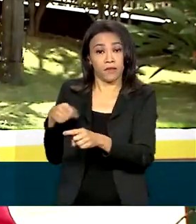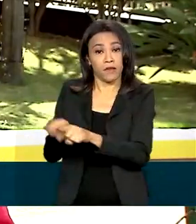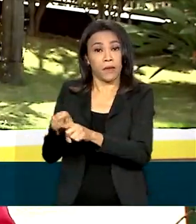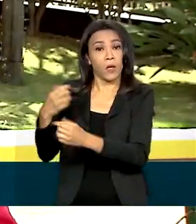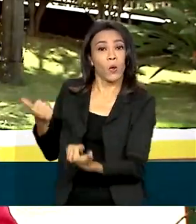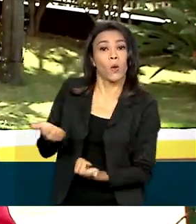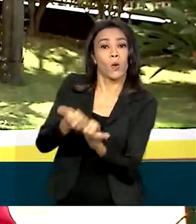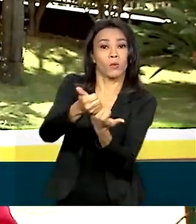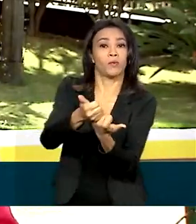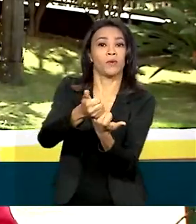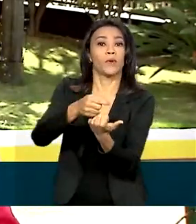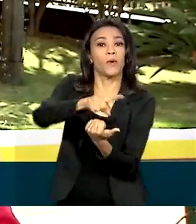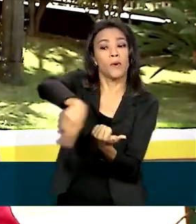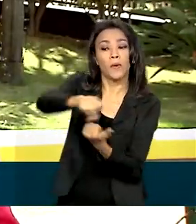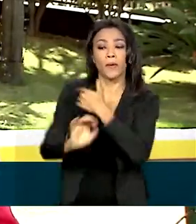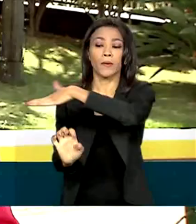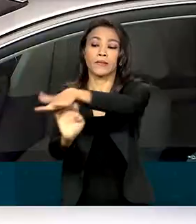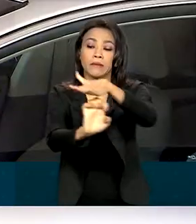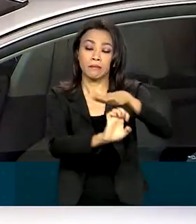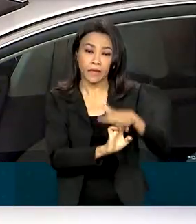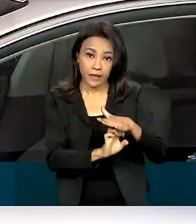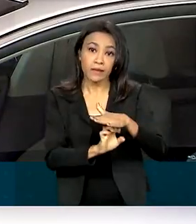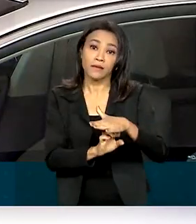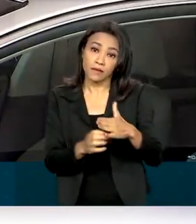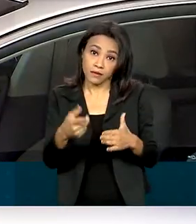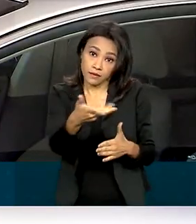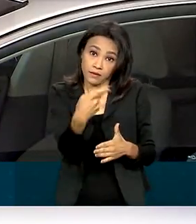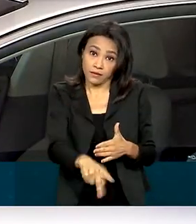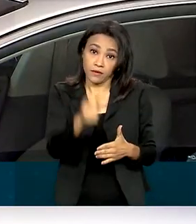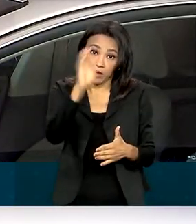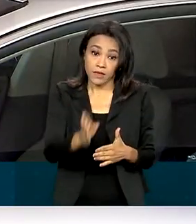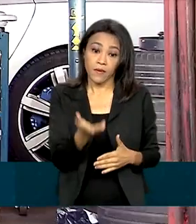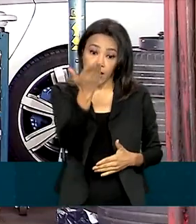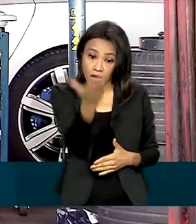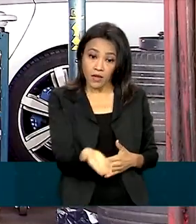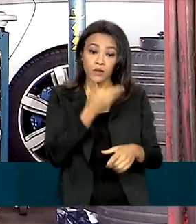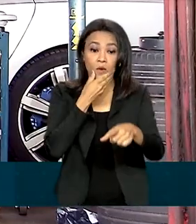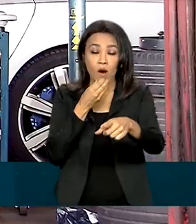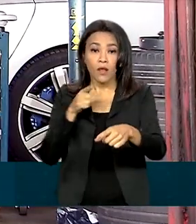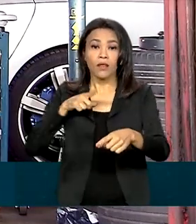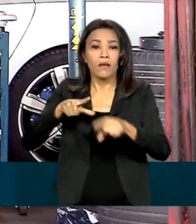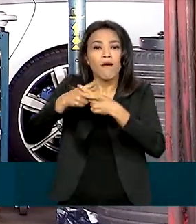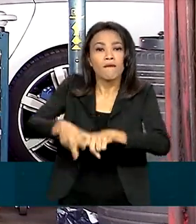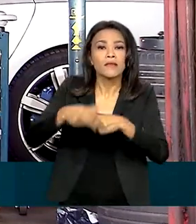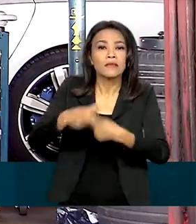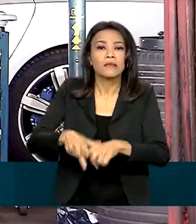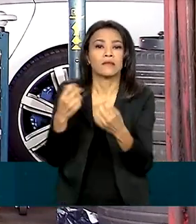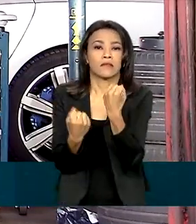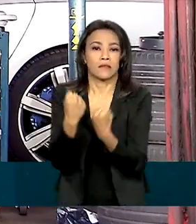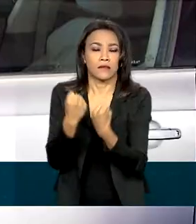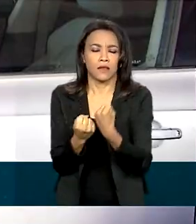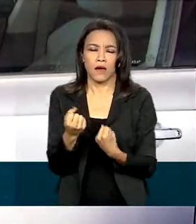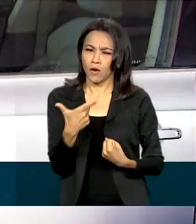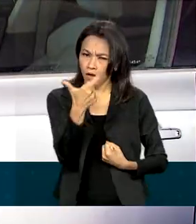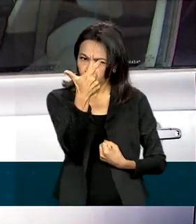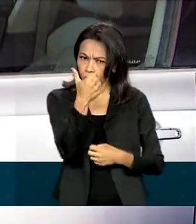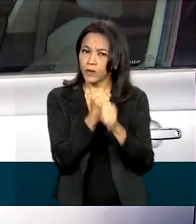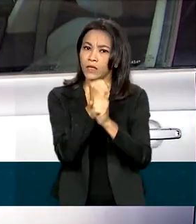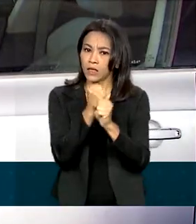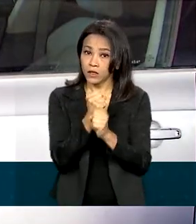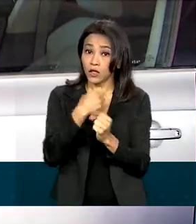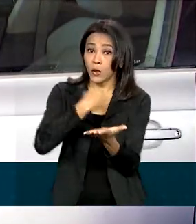para a sobrevida das empresas brasileiras. Ernesto tem essa oficina há 12 anos e emprega três